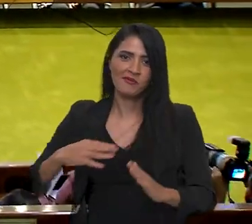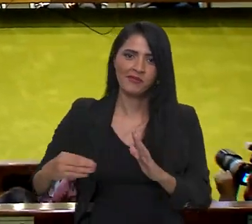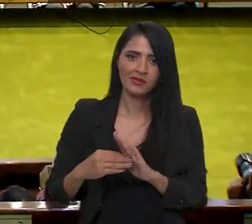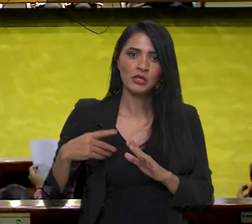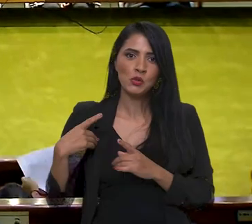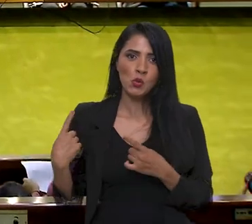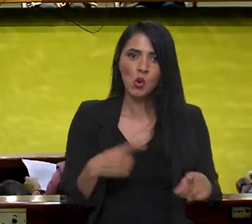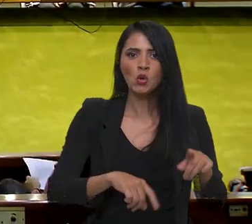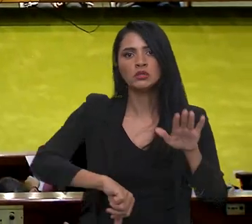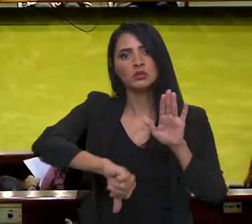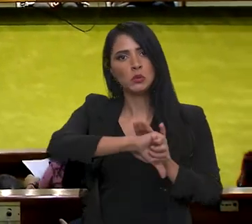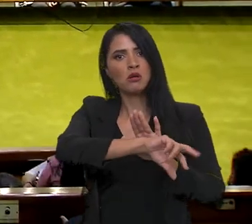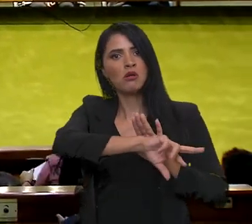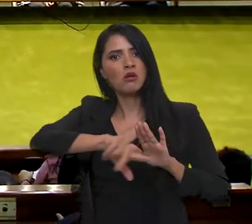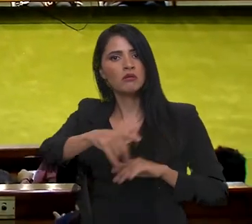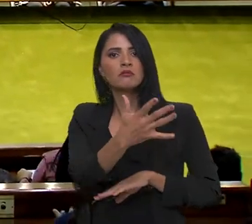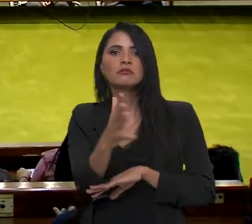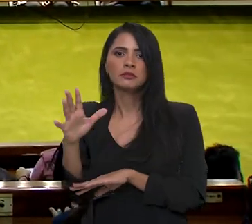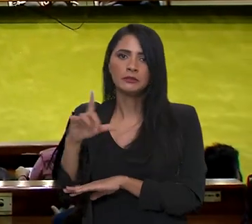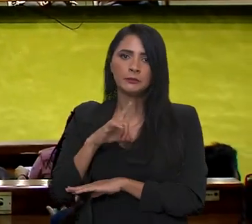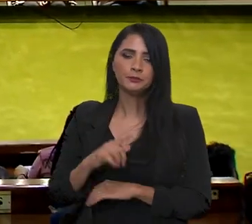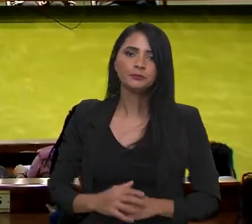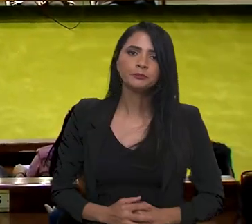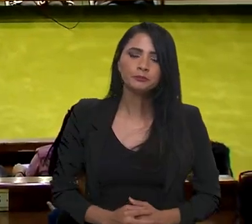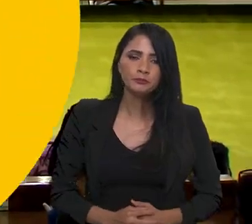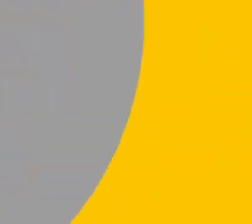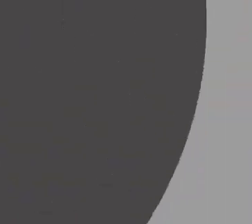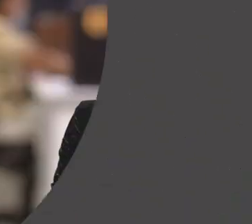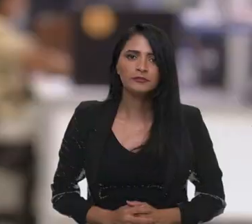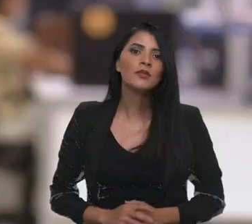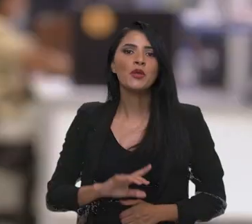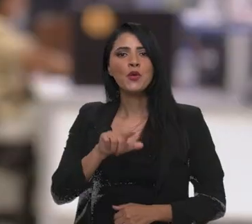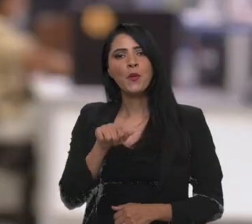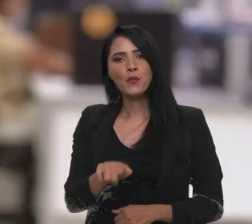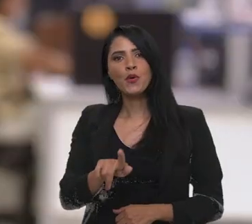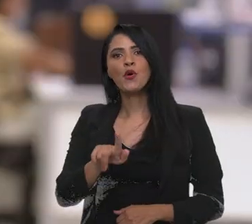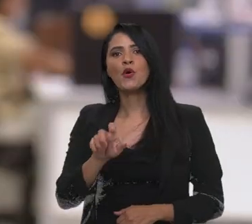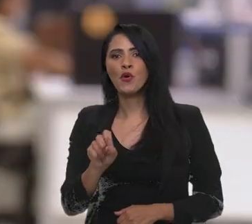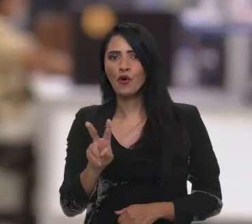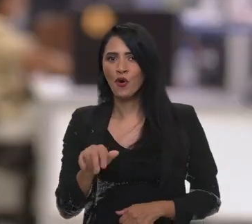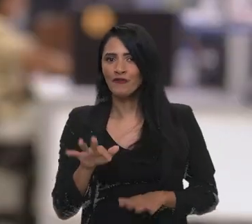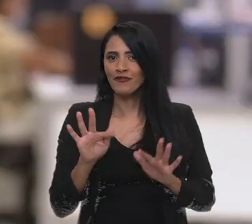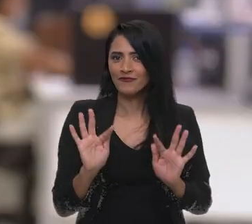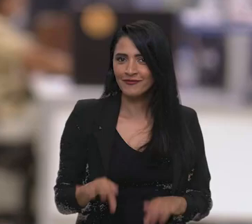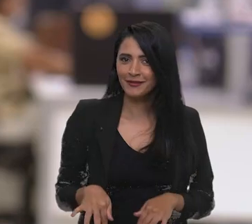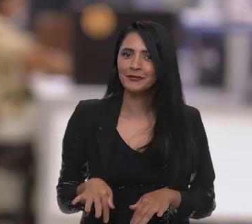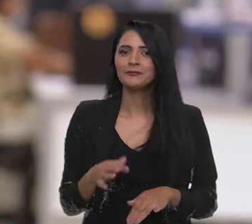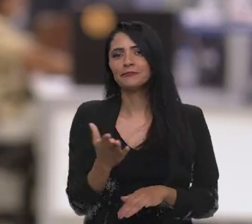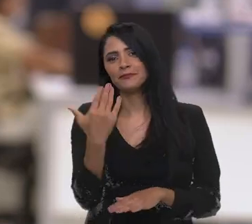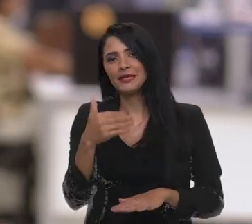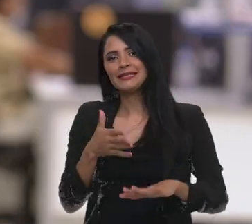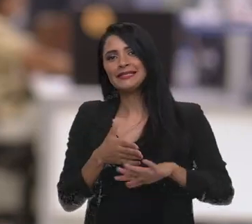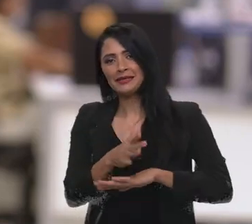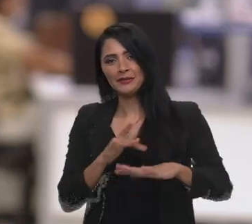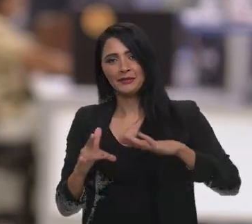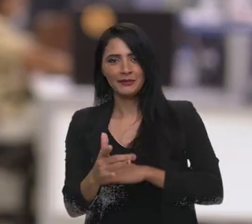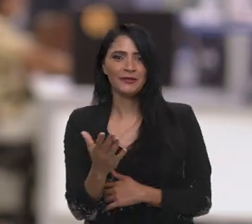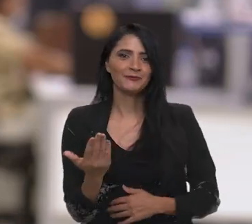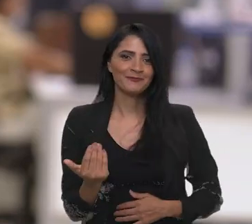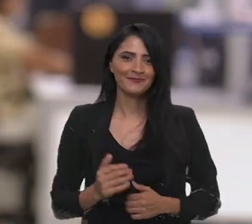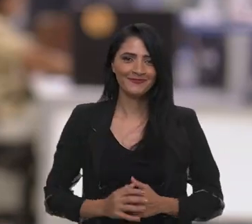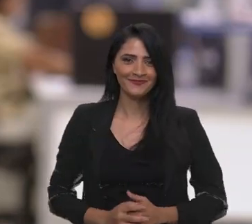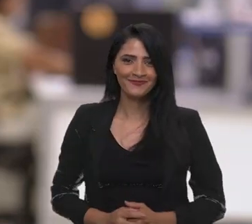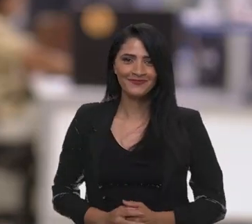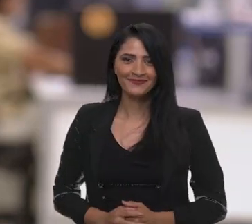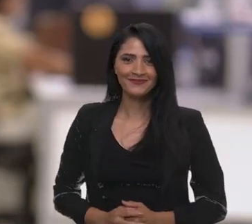países amazônicos no combate aos crimes ambientais. E o Ponto Gov de hoje fica por aqui. Sigam com a gente